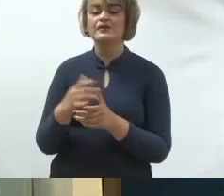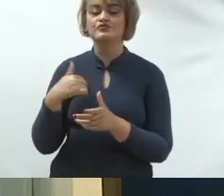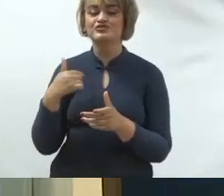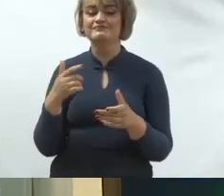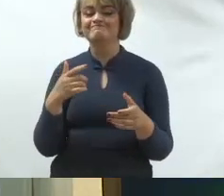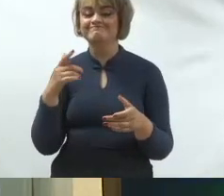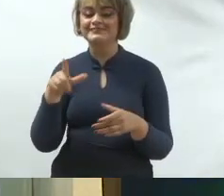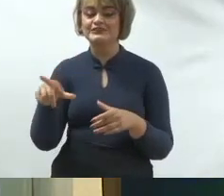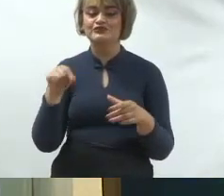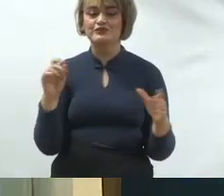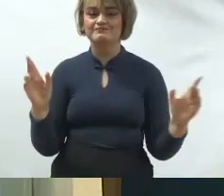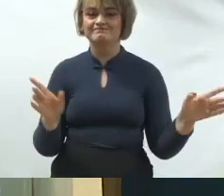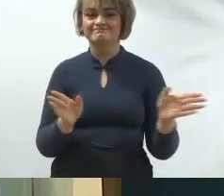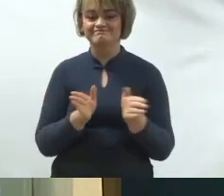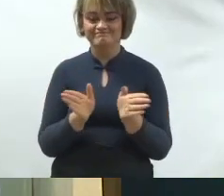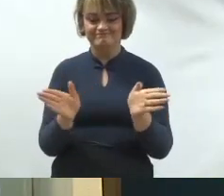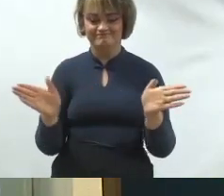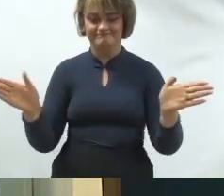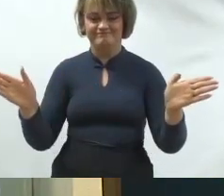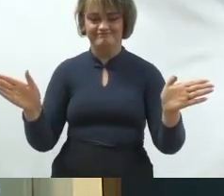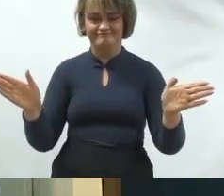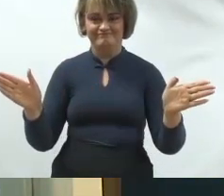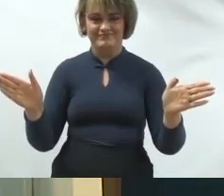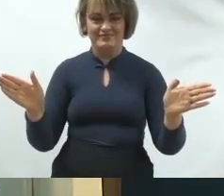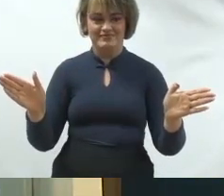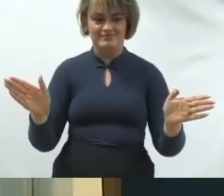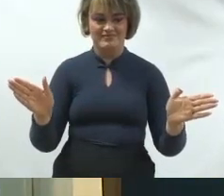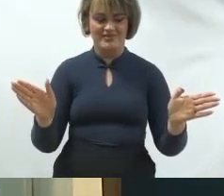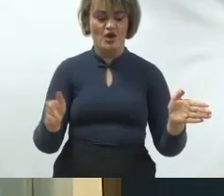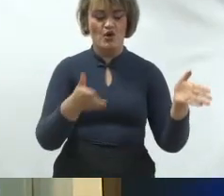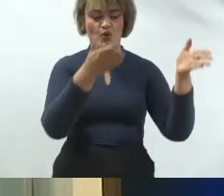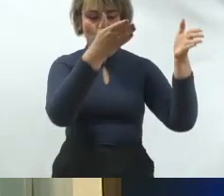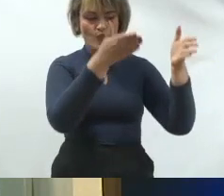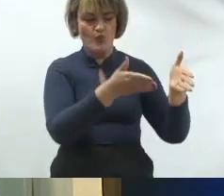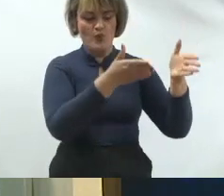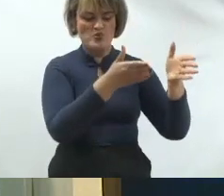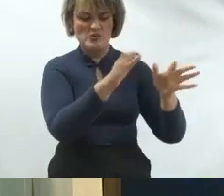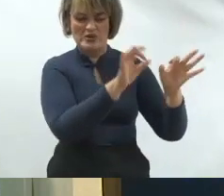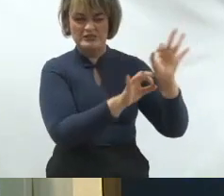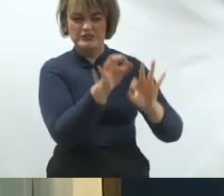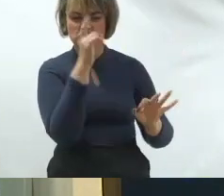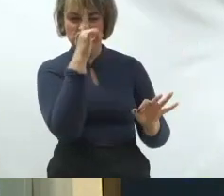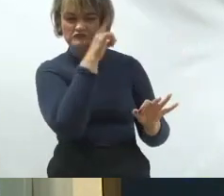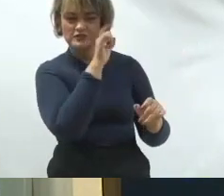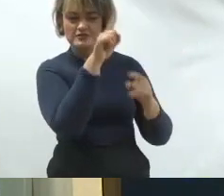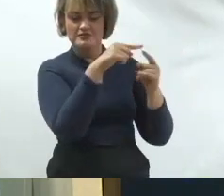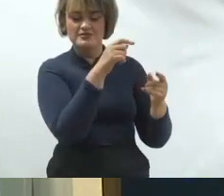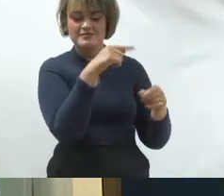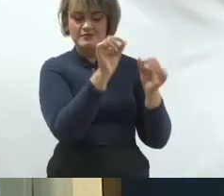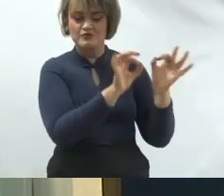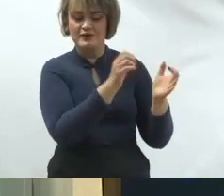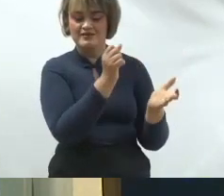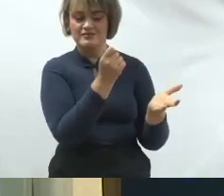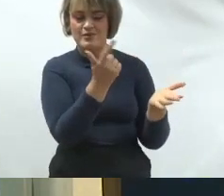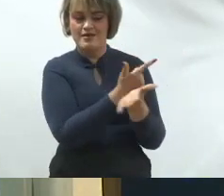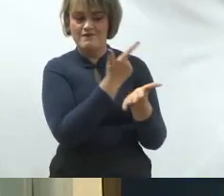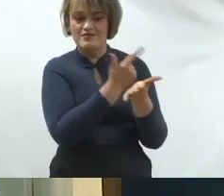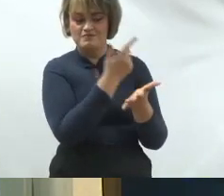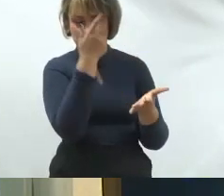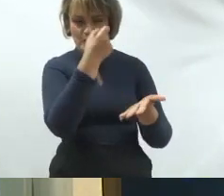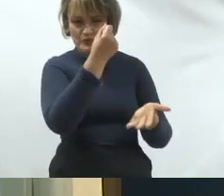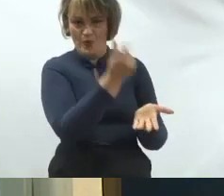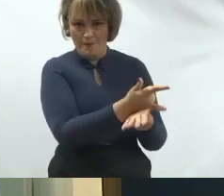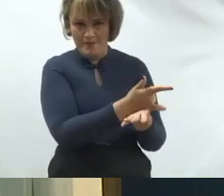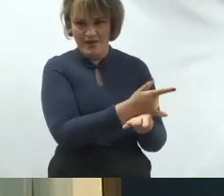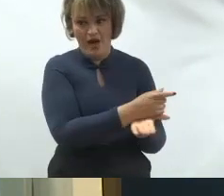caminhos. Cruzilhada. Ou eu torno tudo o que eu faço muito difícil para vender livro, ou eu torno as coisas